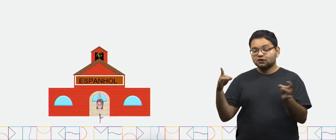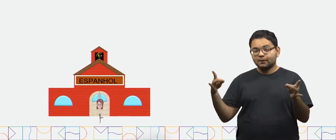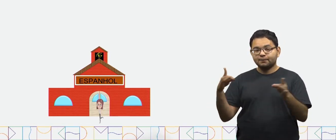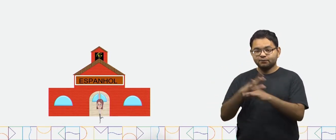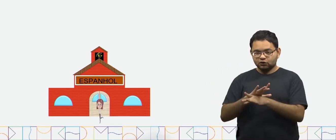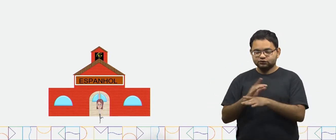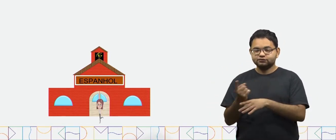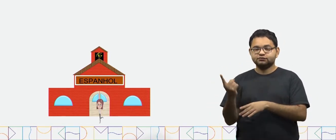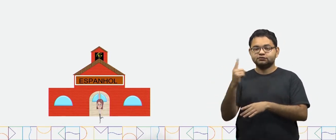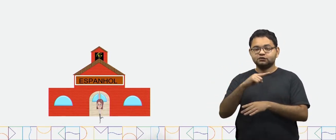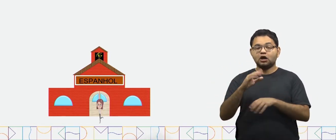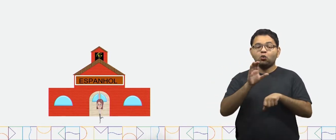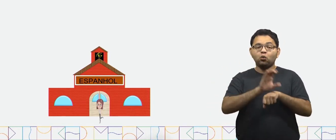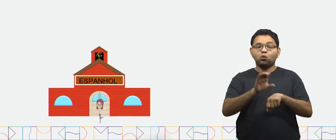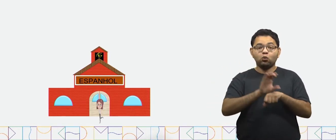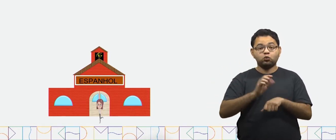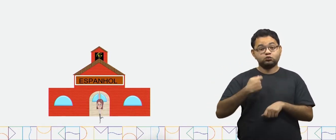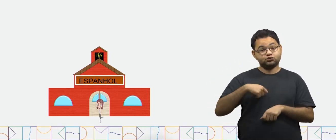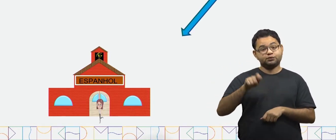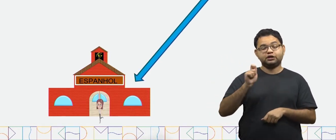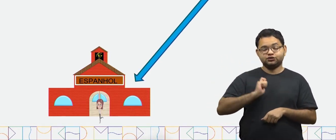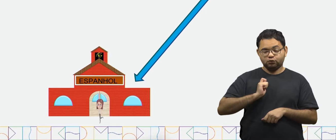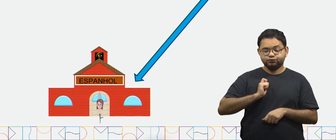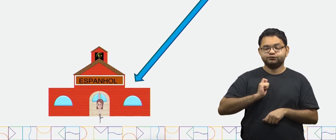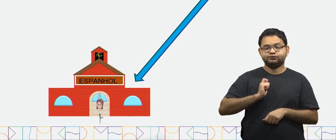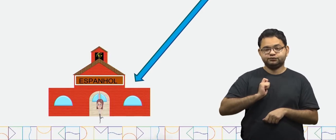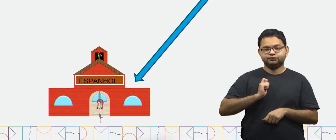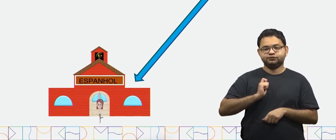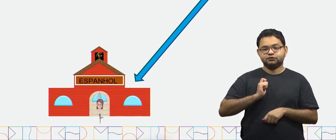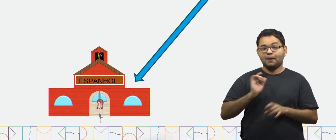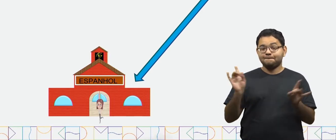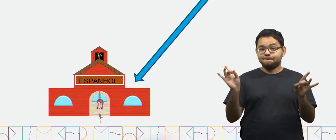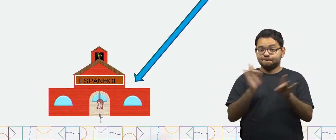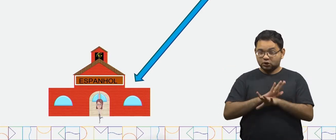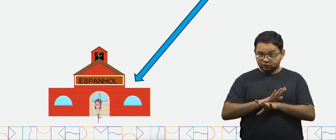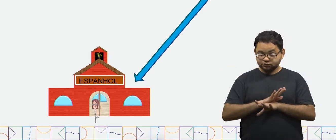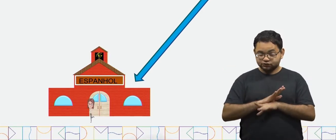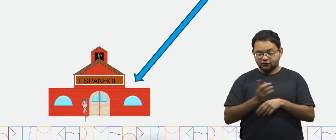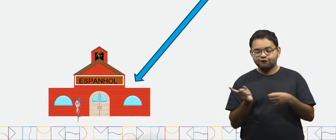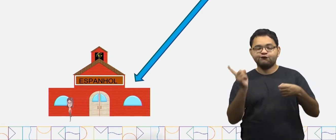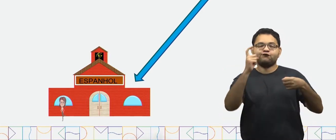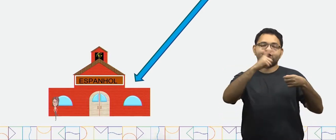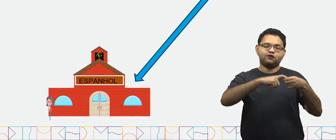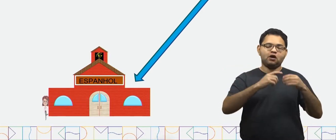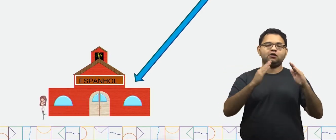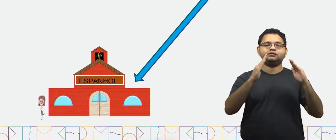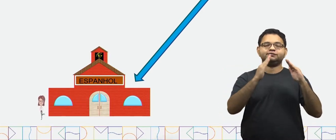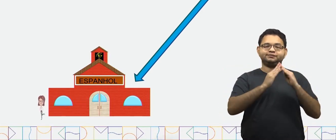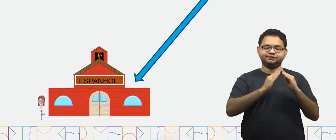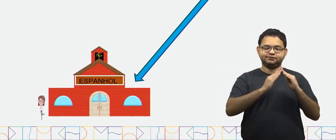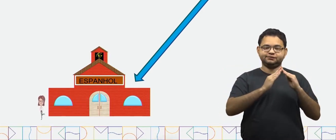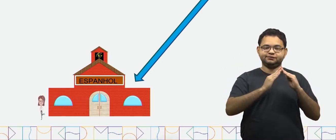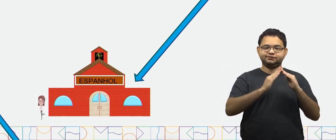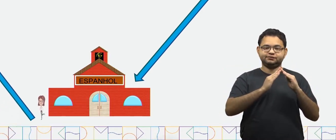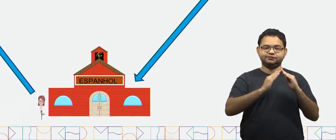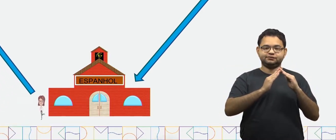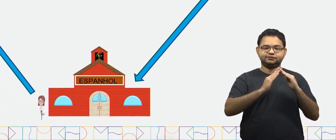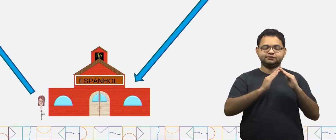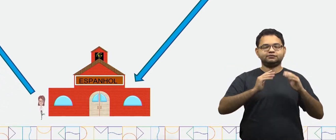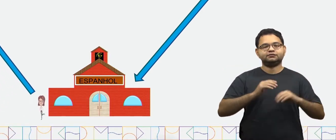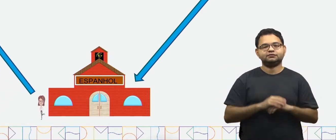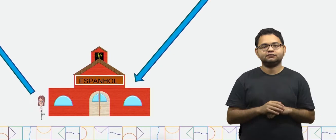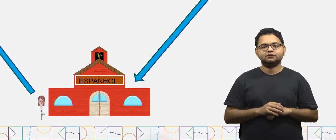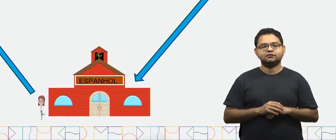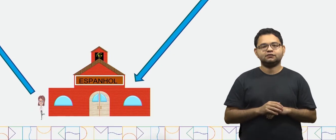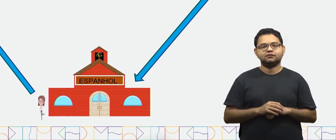escola ela vai para o curso de espanhol, e do curso de espanhol, ela volta para